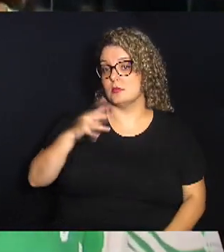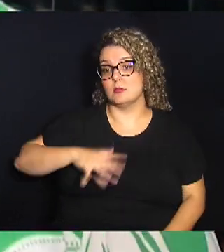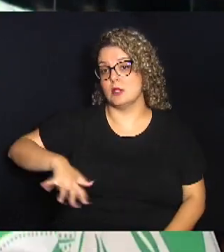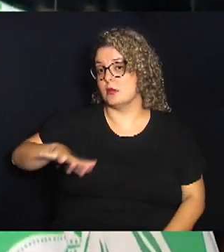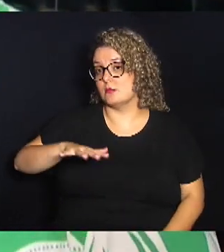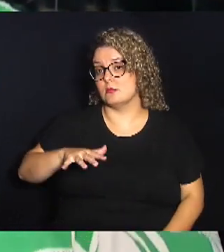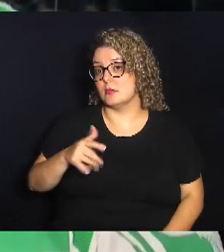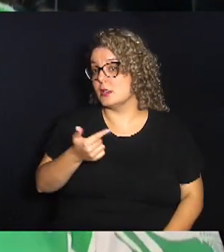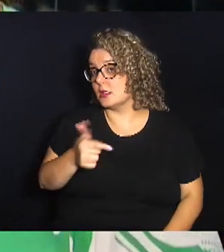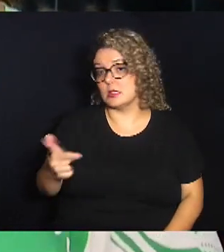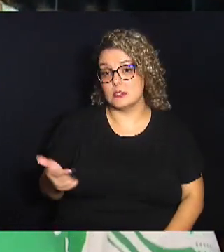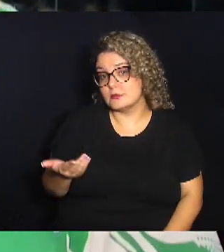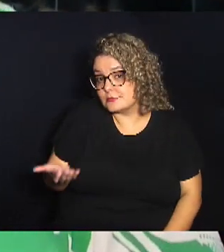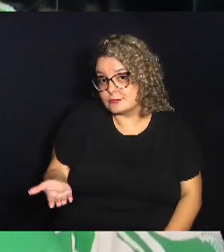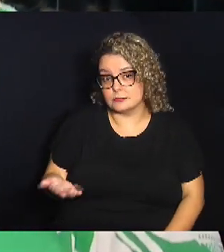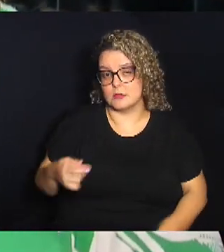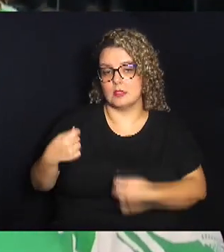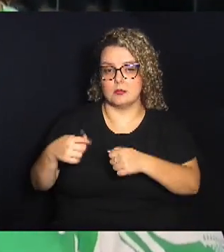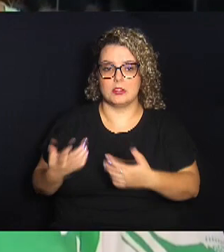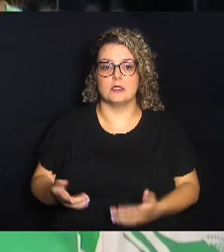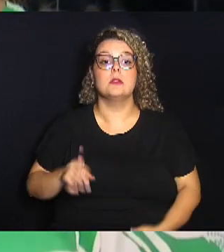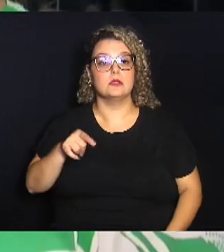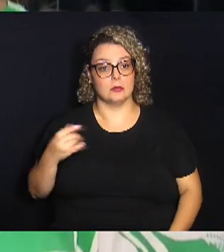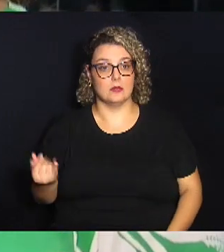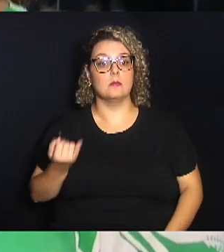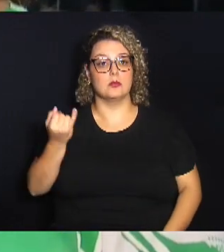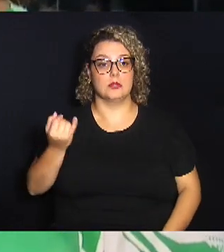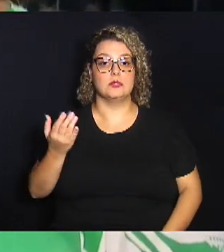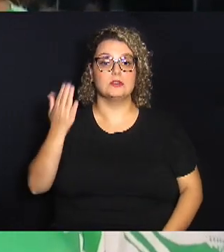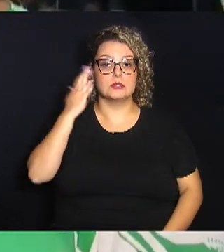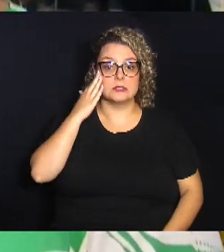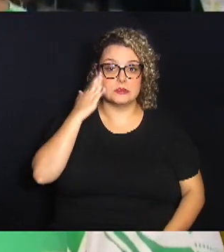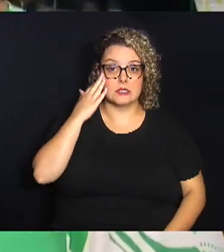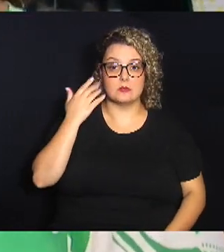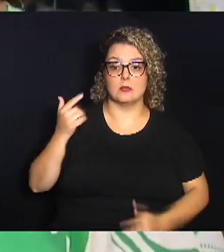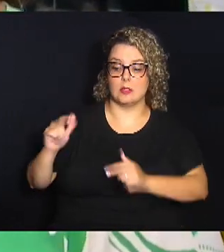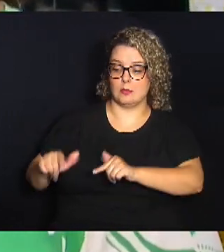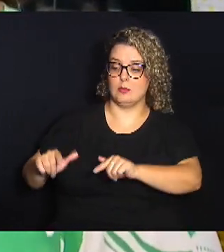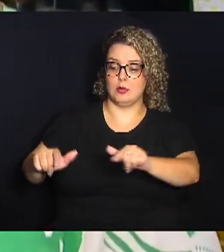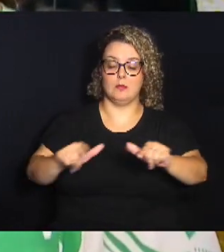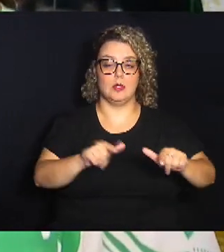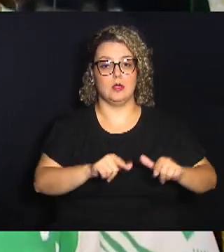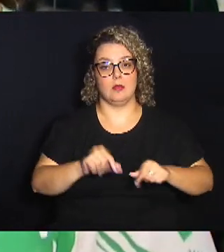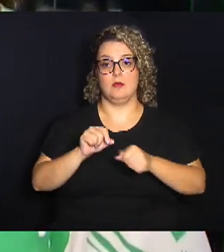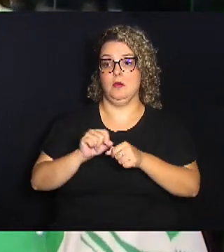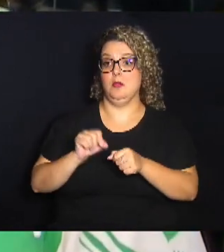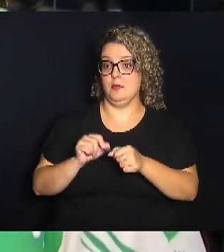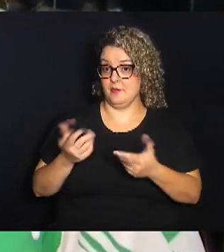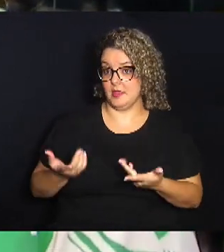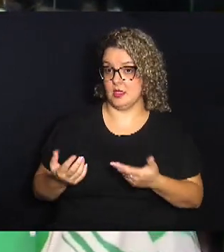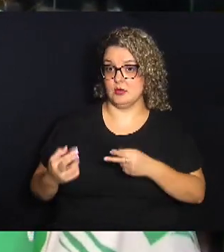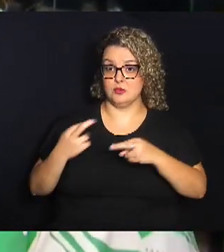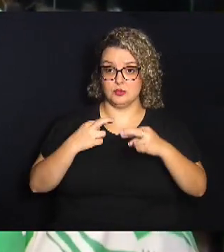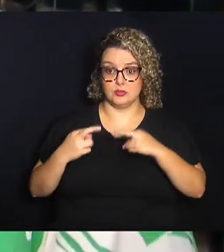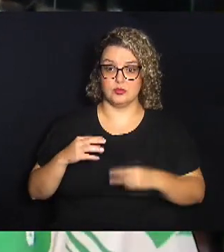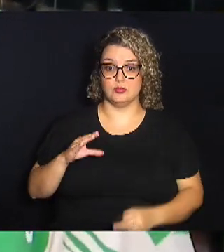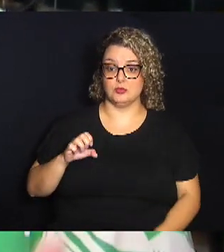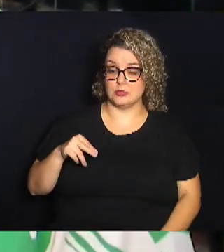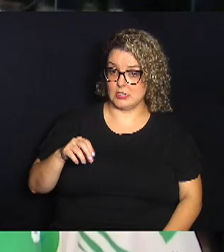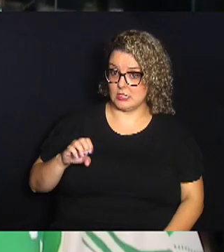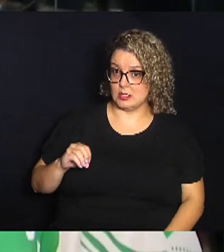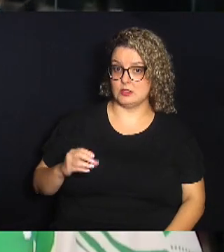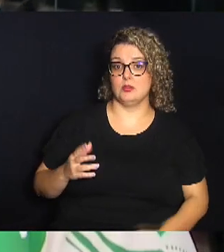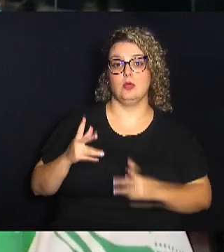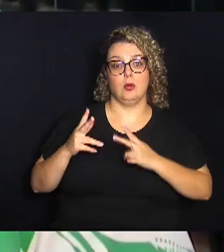demanda lá não é aquela. Então é muito importante que seja feito realmente o censo conforme a